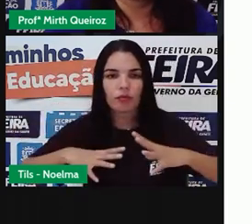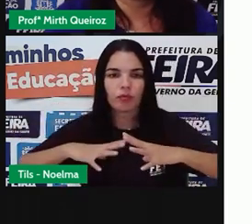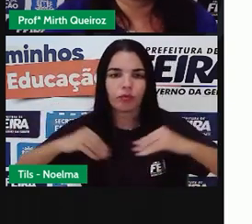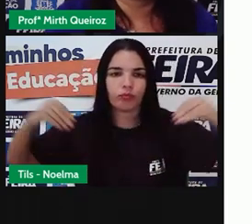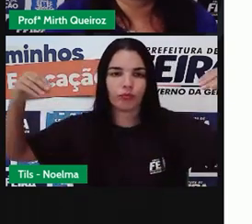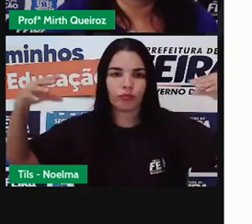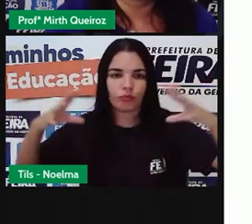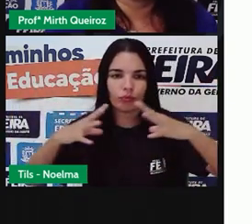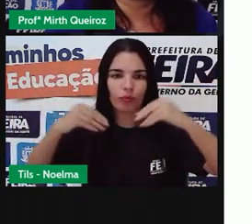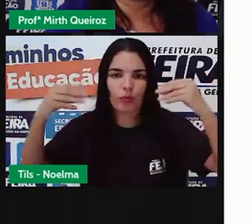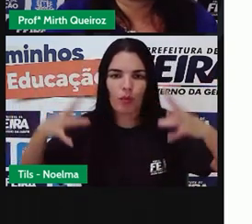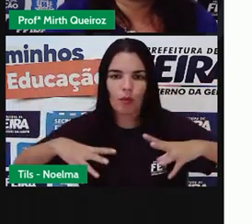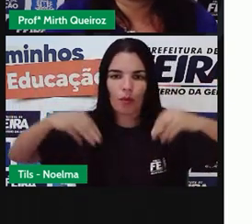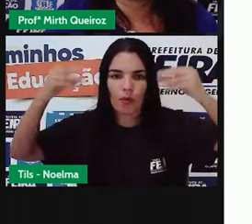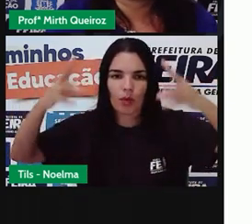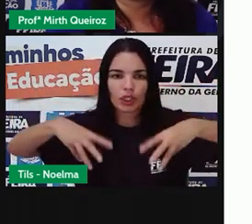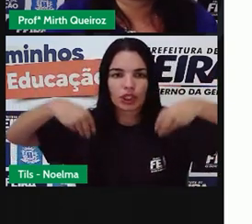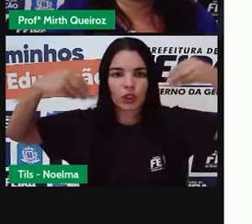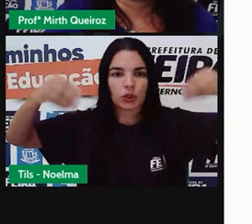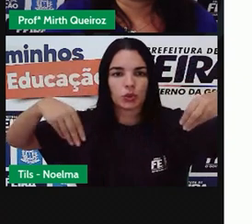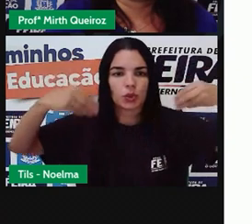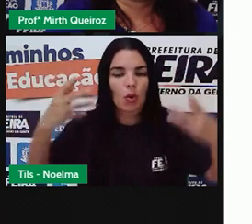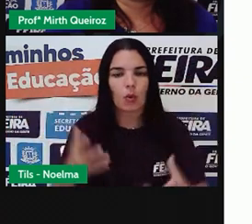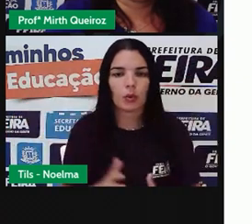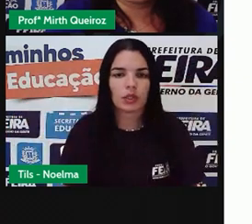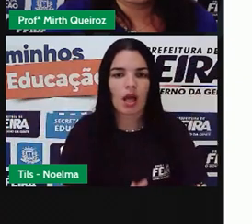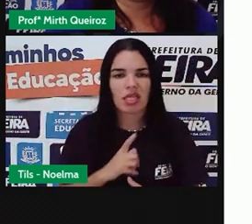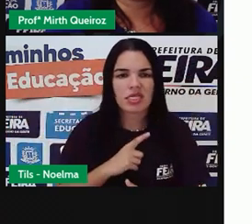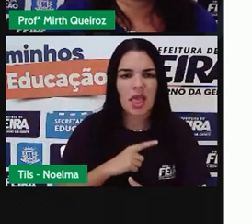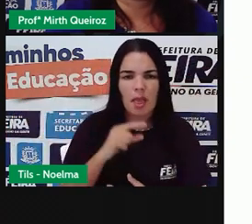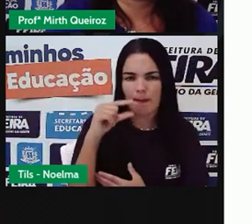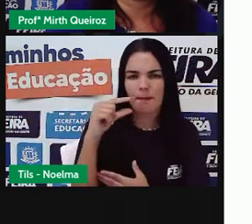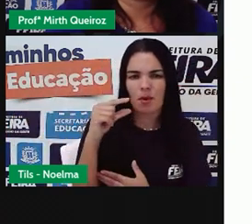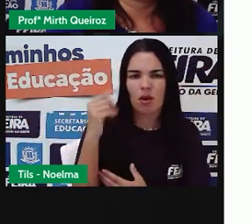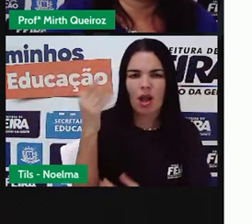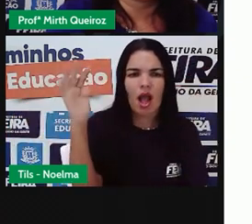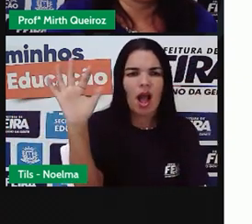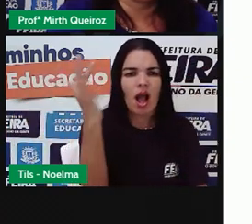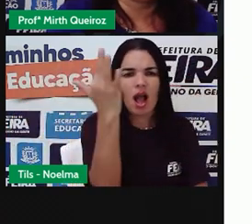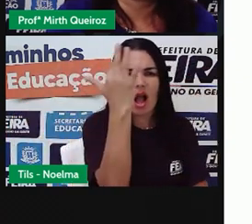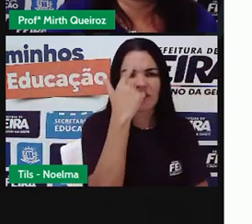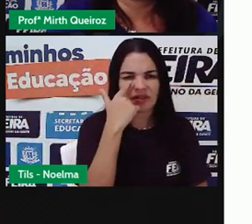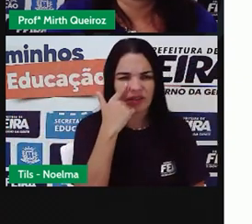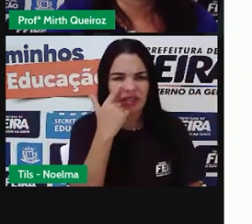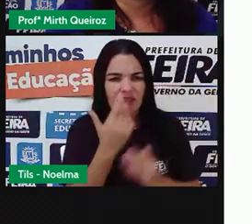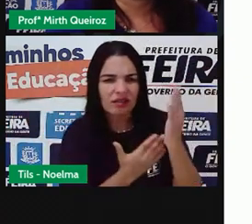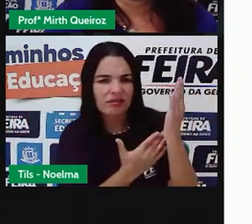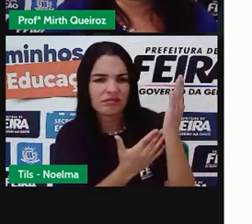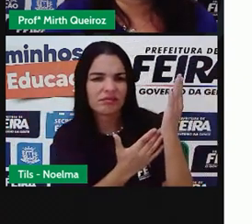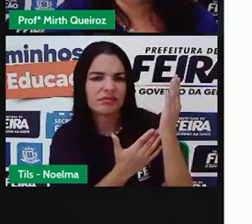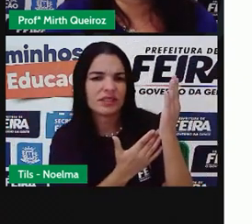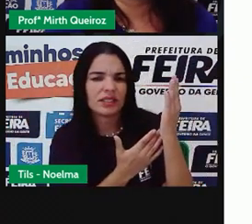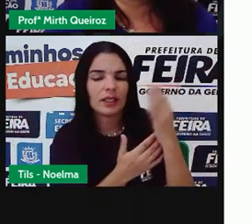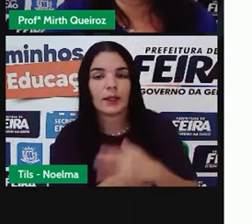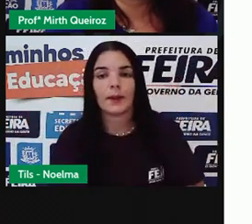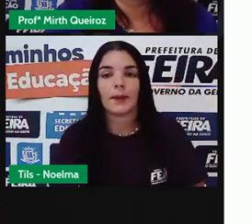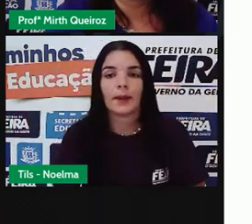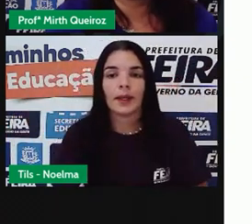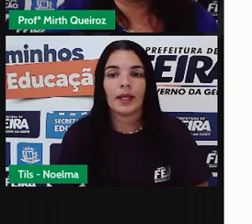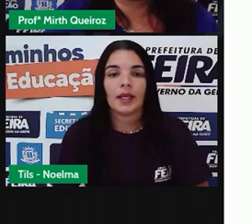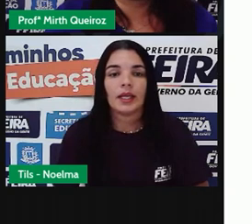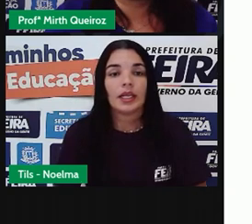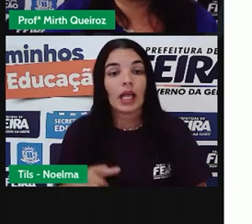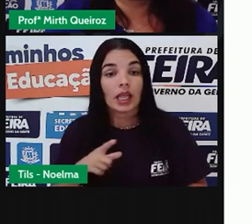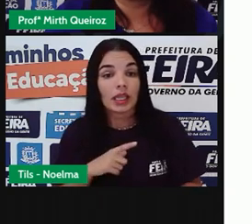Como a gente tem aí na imagem, tem pouquíssimas árvores, a gente não vê gramíneas, né? É considerado